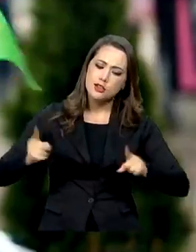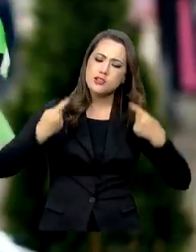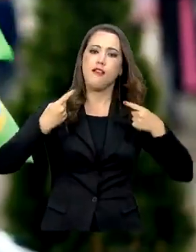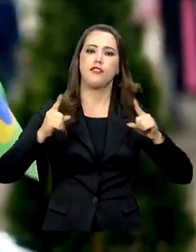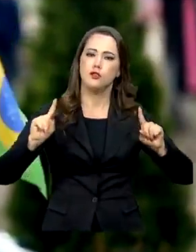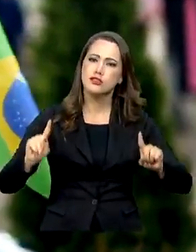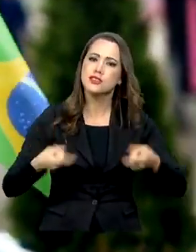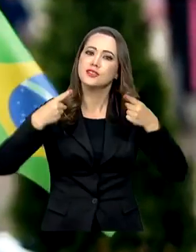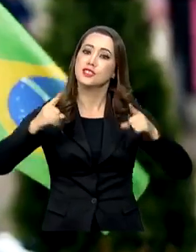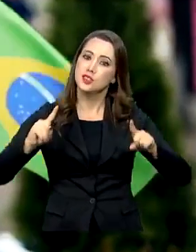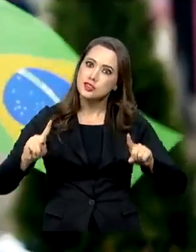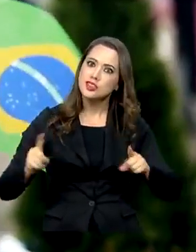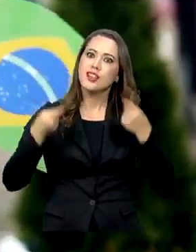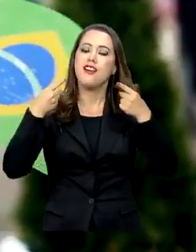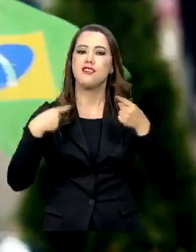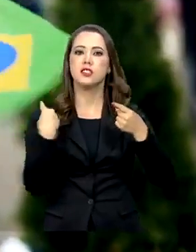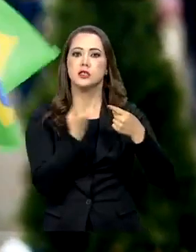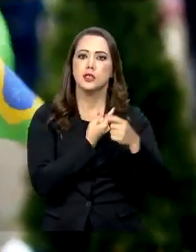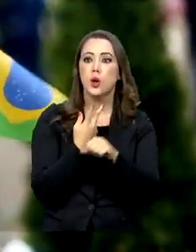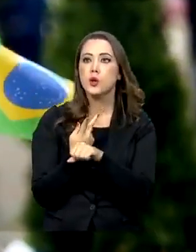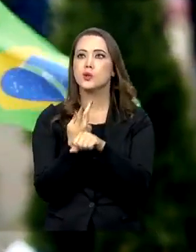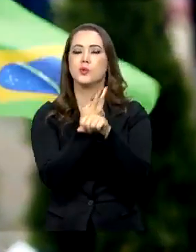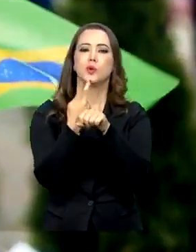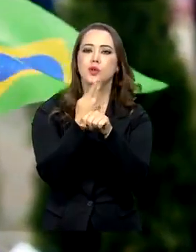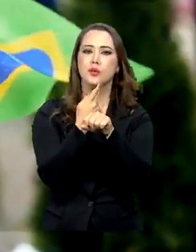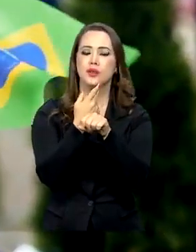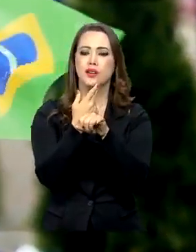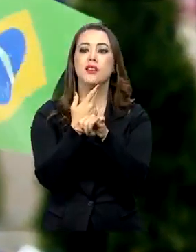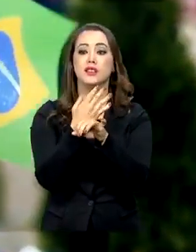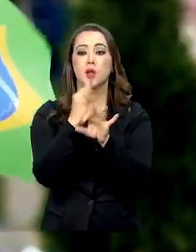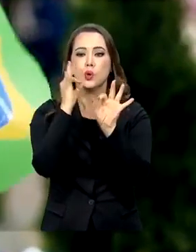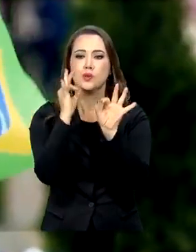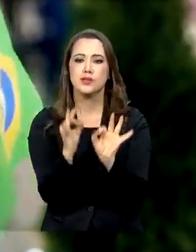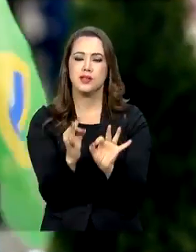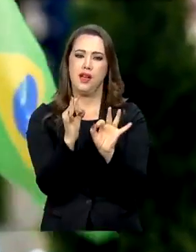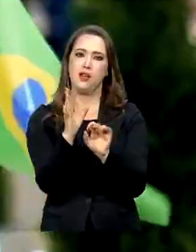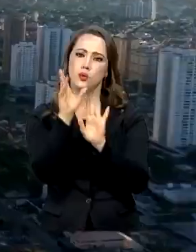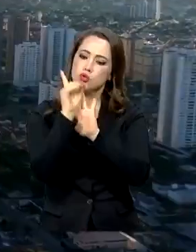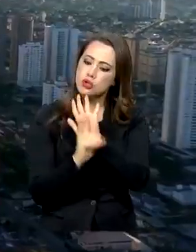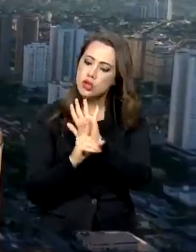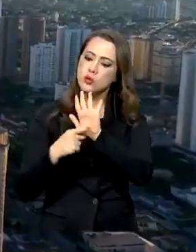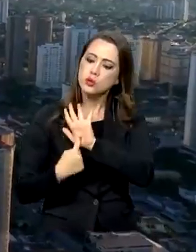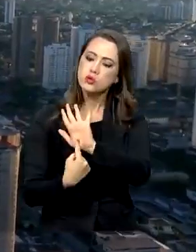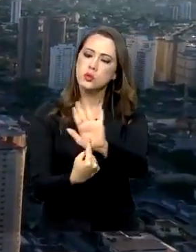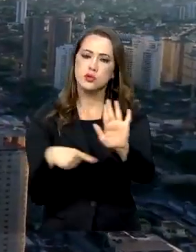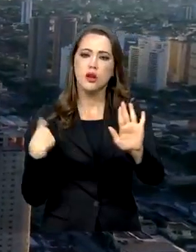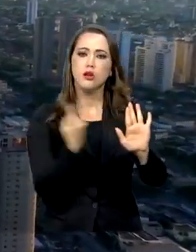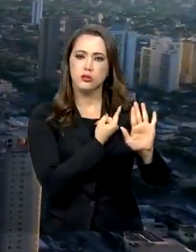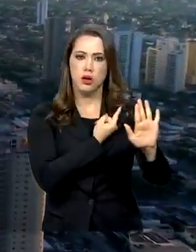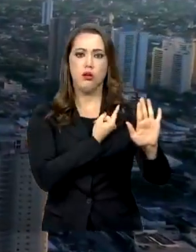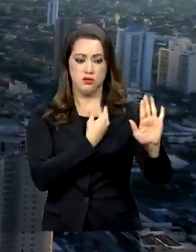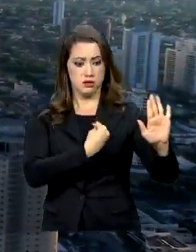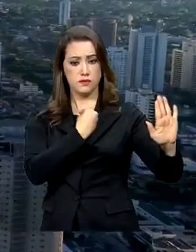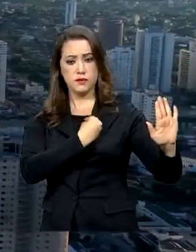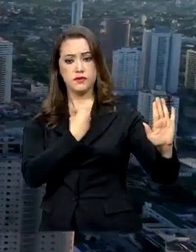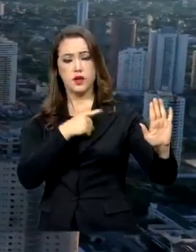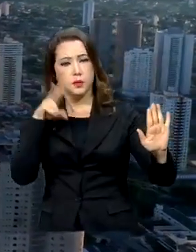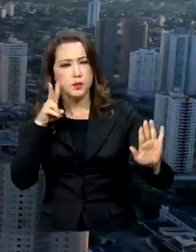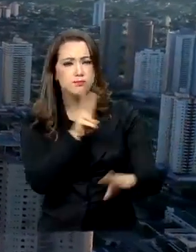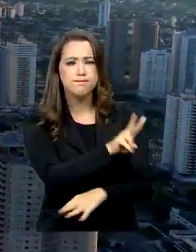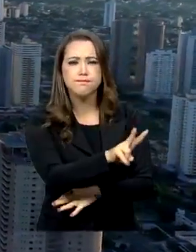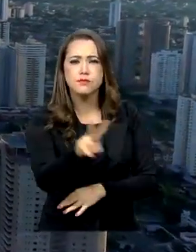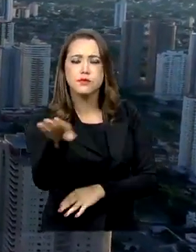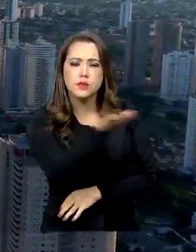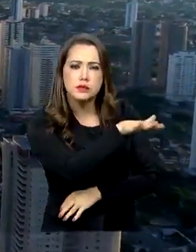Desafiados, recorremos ao sagrado direito de mostrar quem somos, a buscar na linha do horizonte,